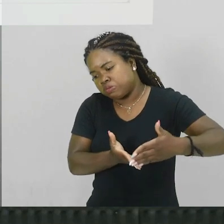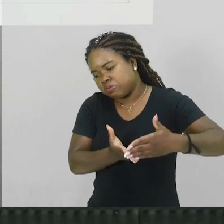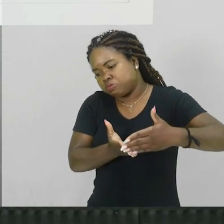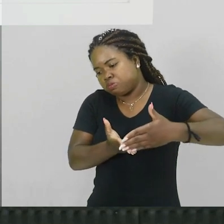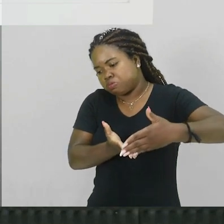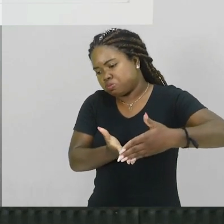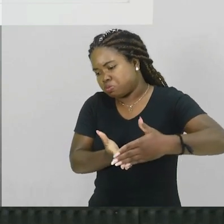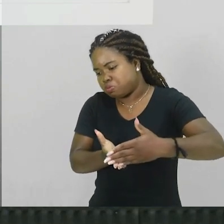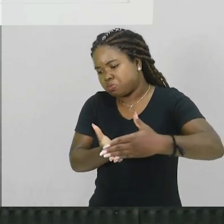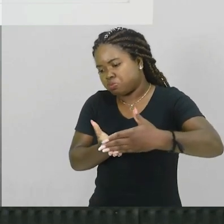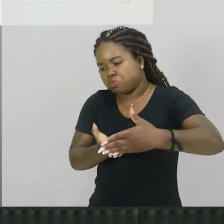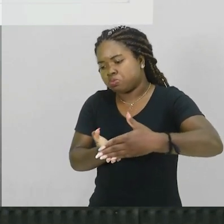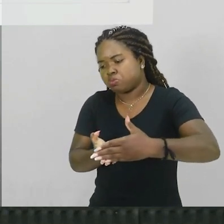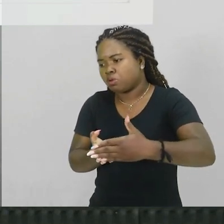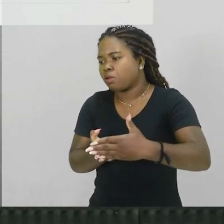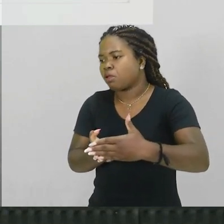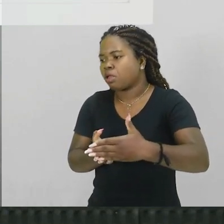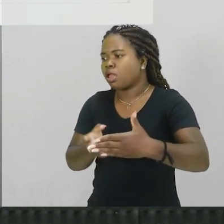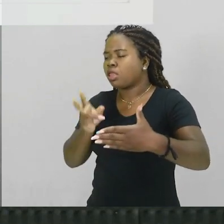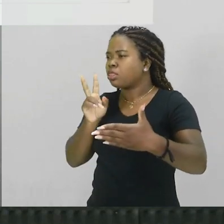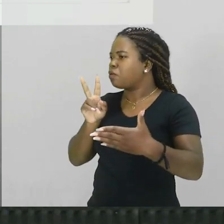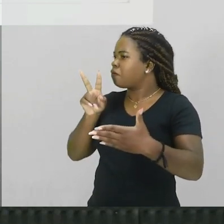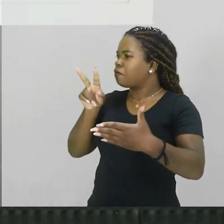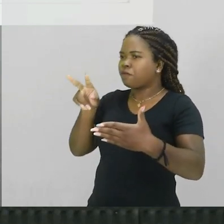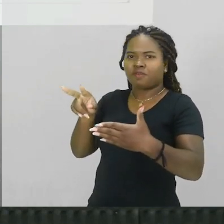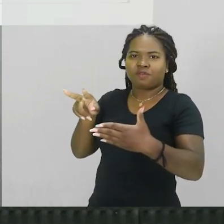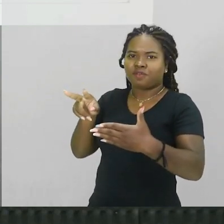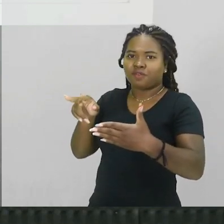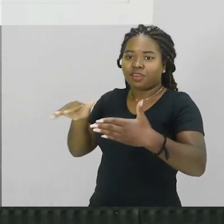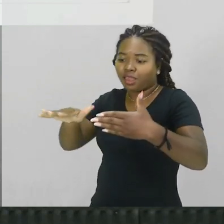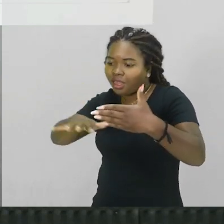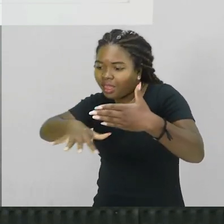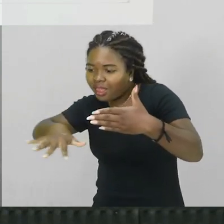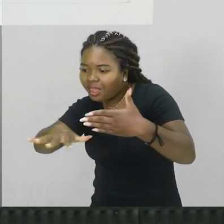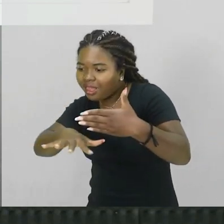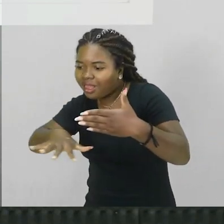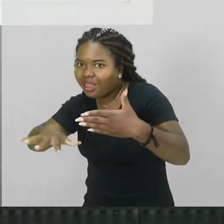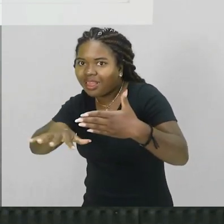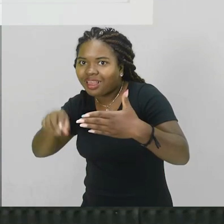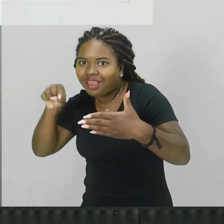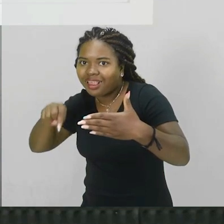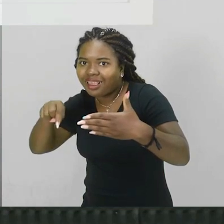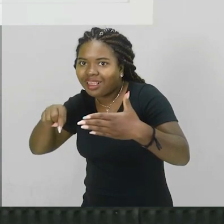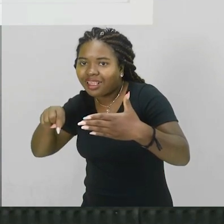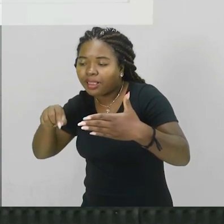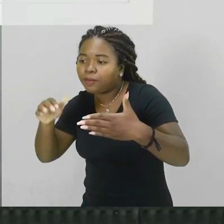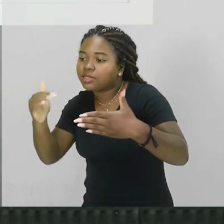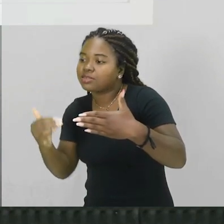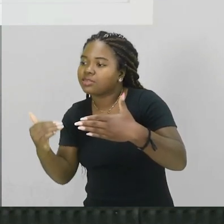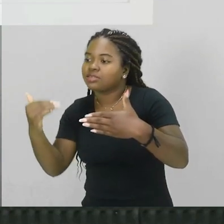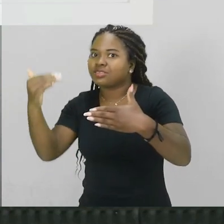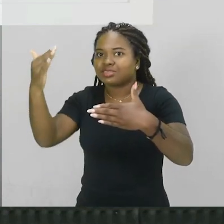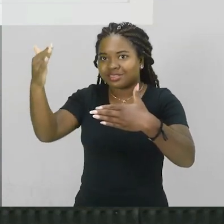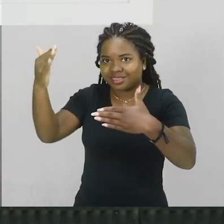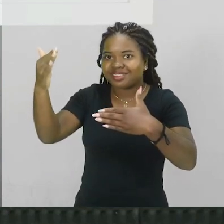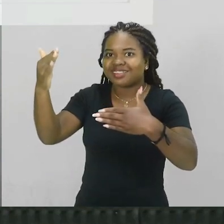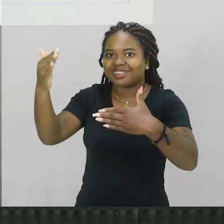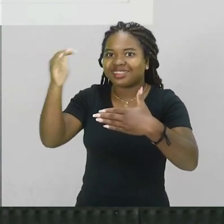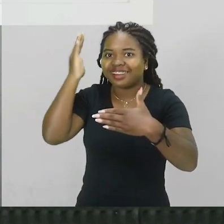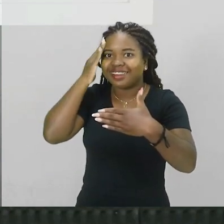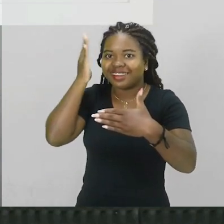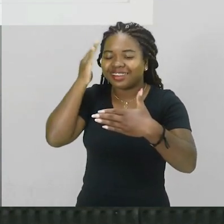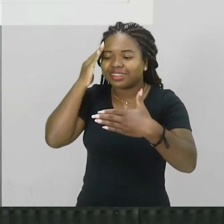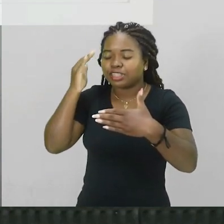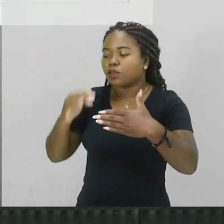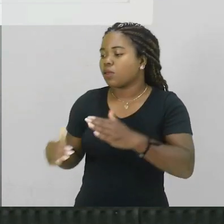a superfície abaixo, mas a superfície acima, certo? Cobrindo o que está por baixo, então é basicamente